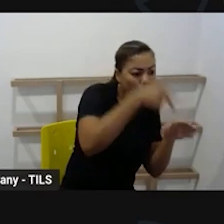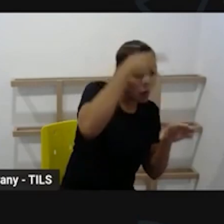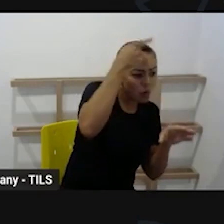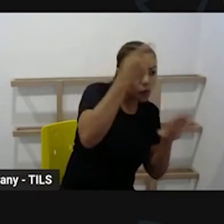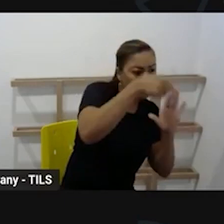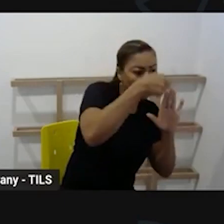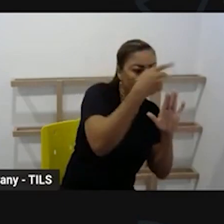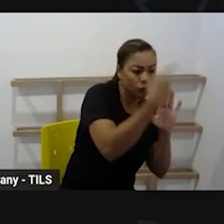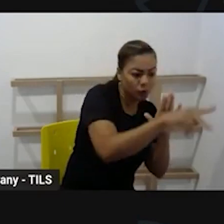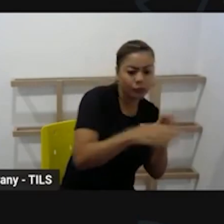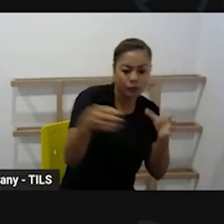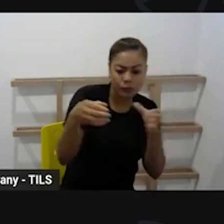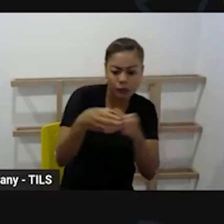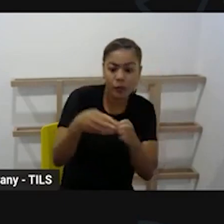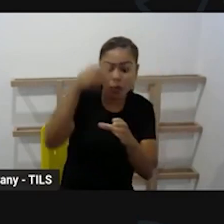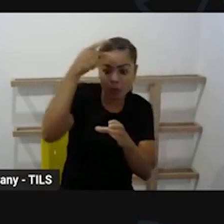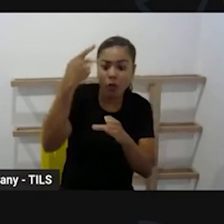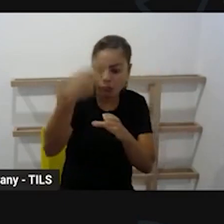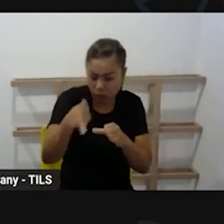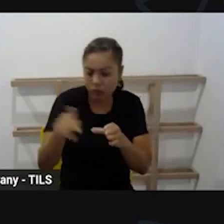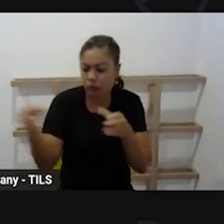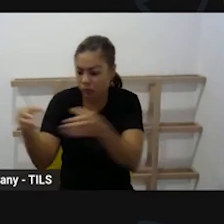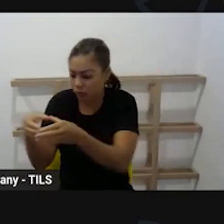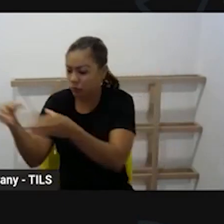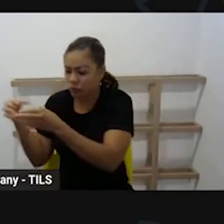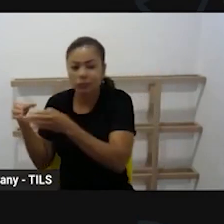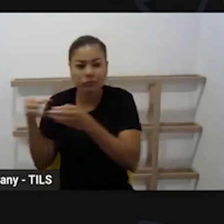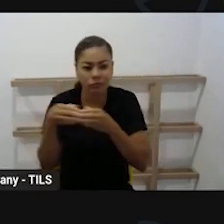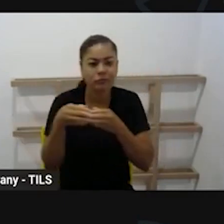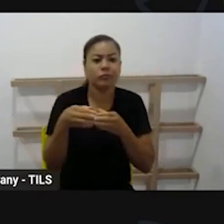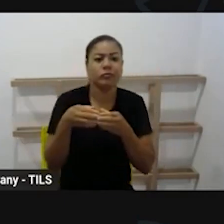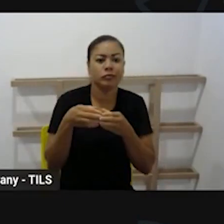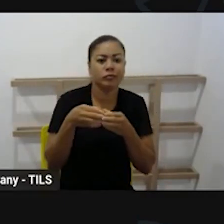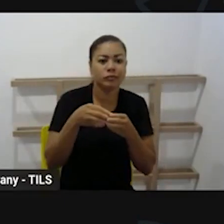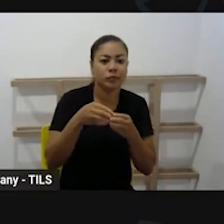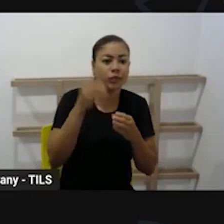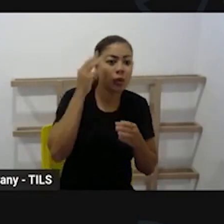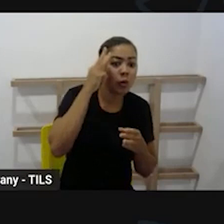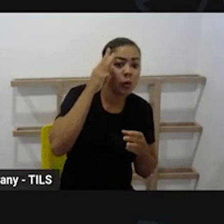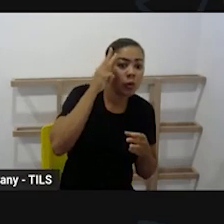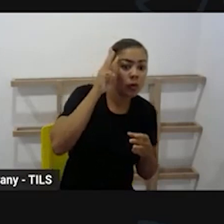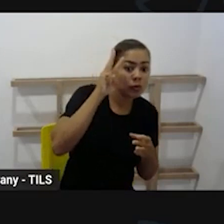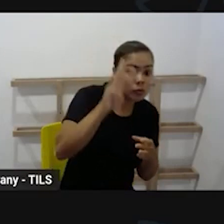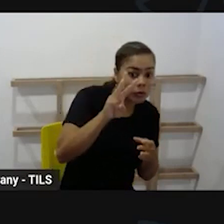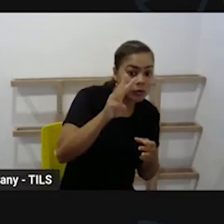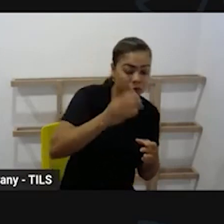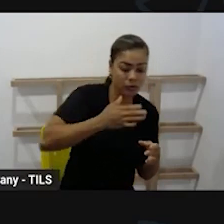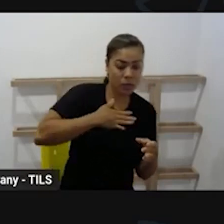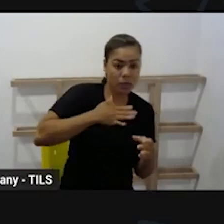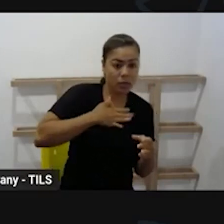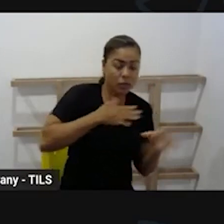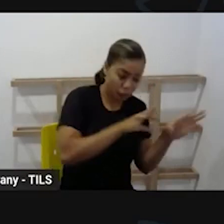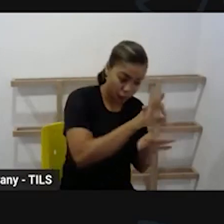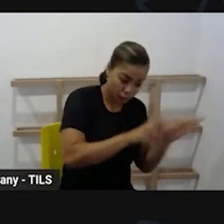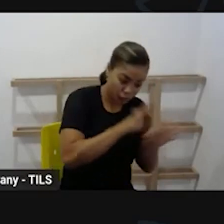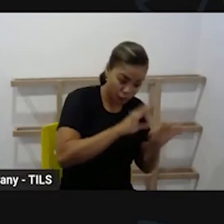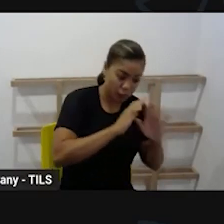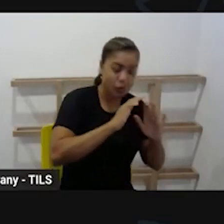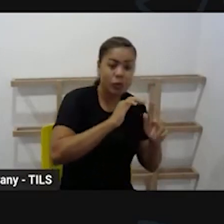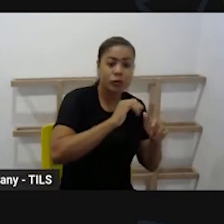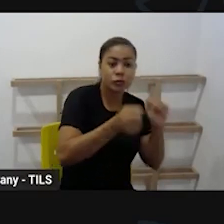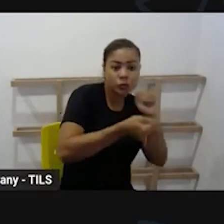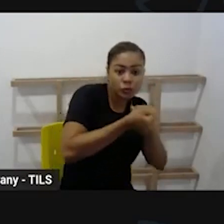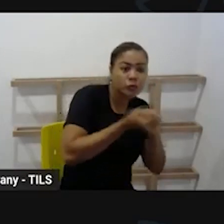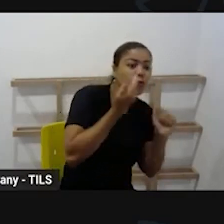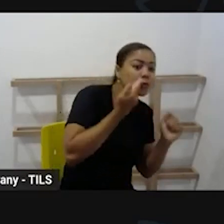Candice fica com a sequência didática então eu já sei que os três dias que eu estou em regência eu vou trabalhar com o projeto com as crianças Candice que